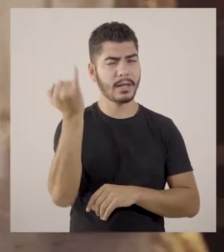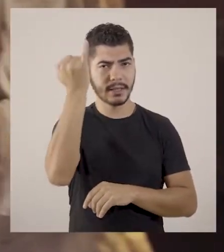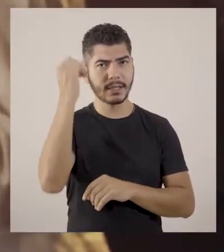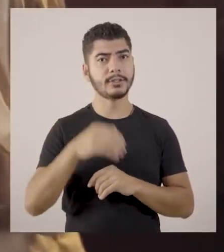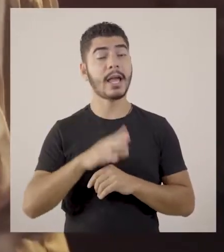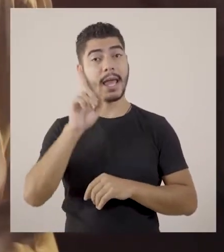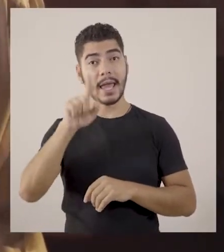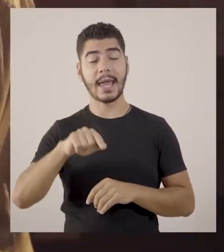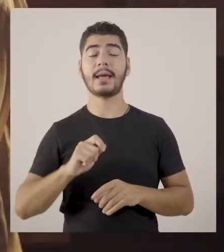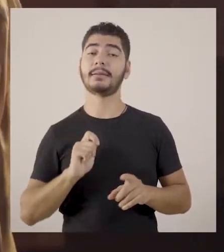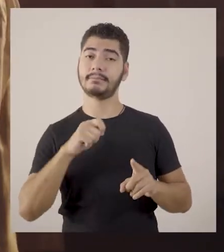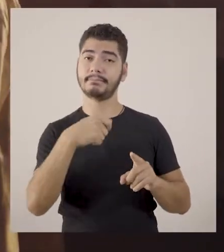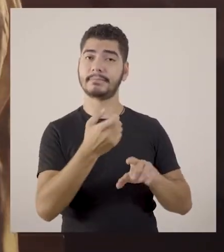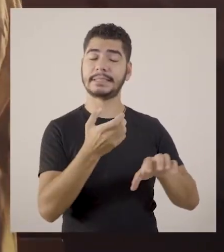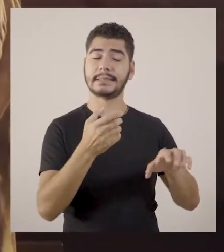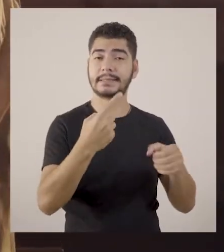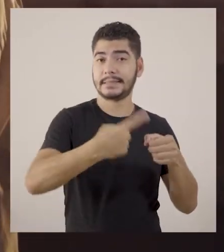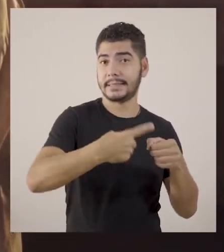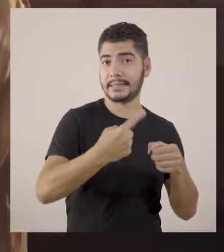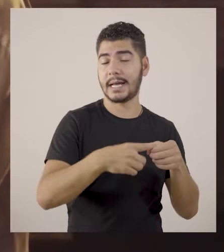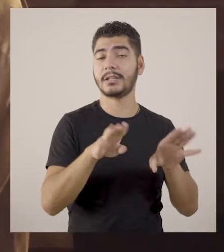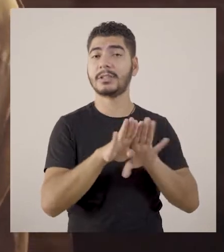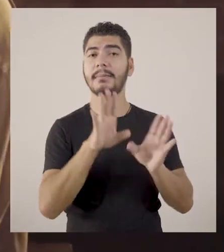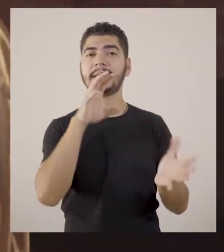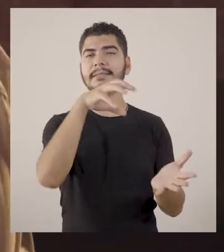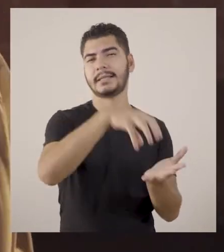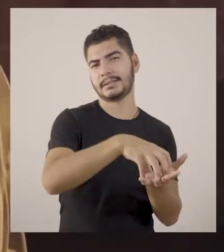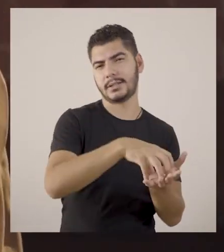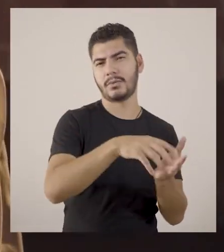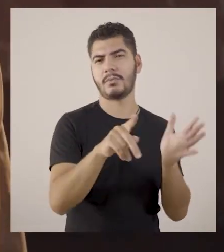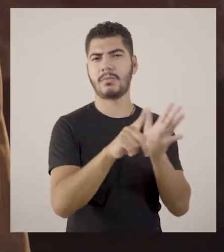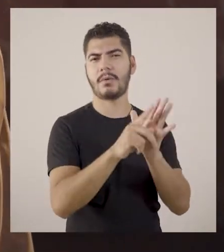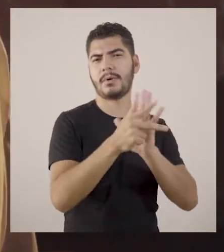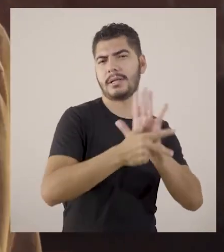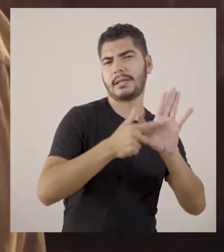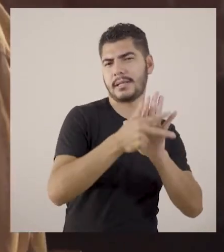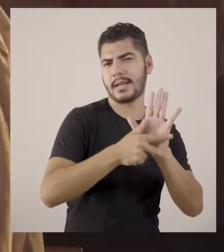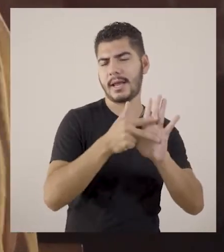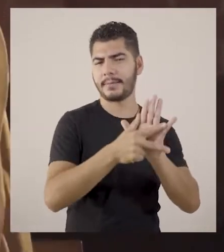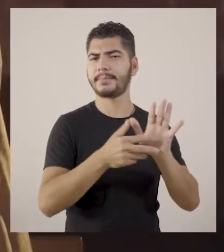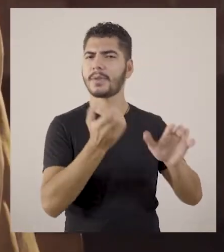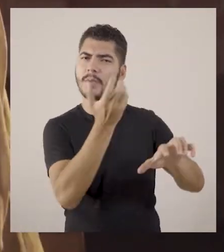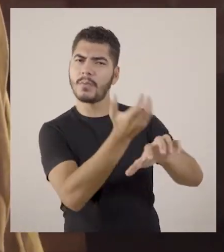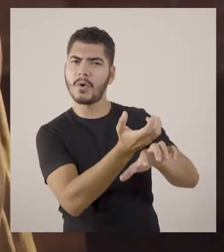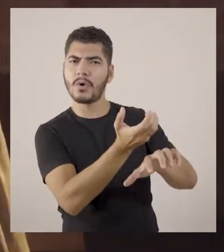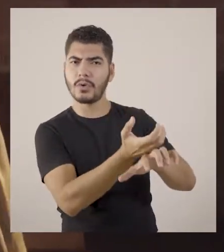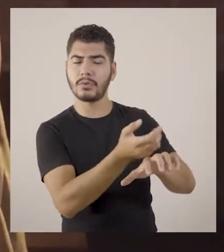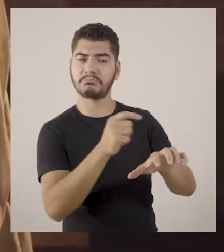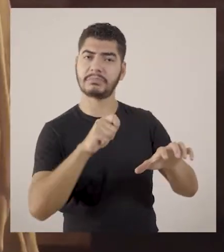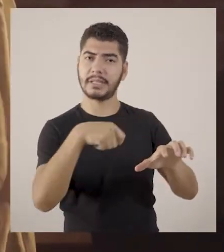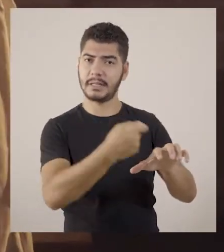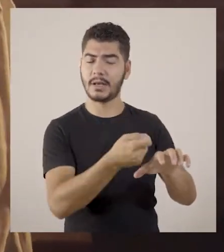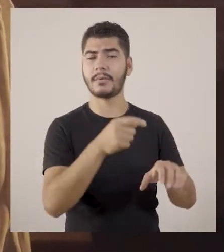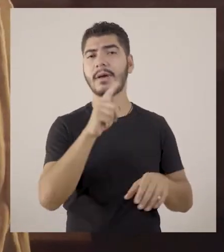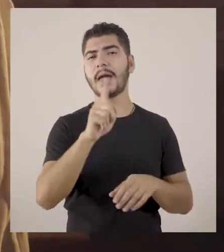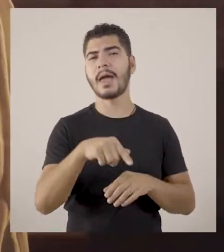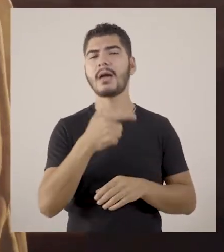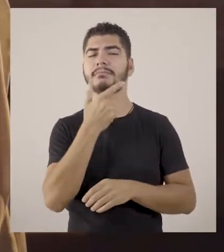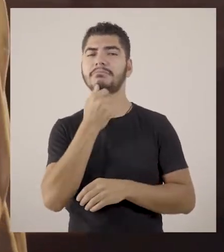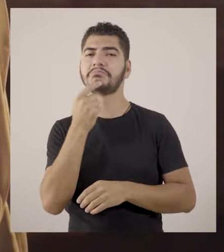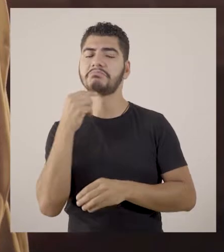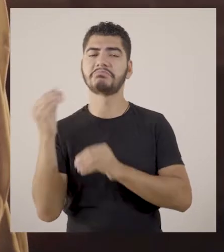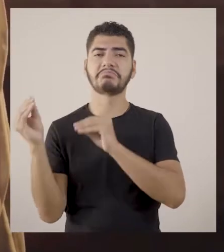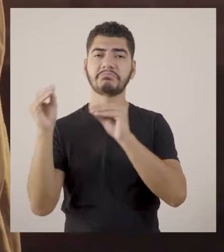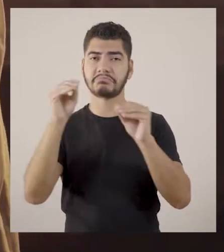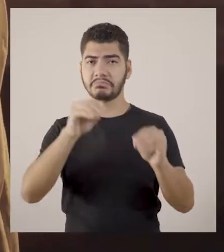É o nome da cidade e também da estação de trem, Brodovski. Foi uma homenagem ao polonês radicado